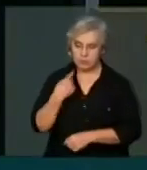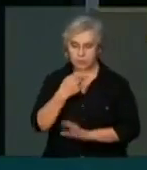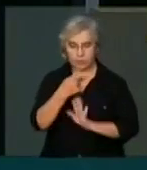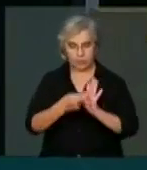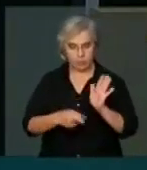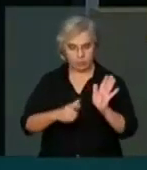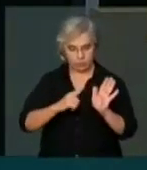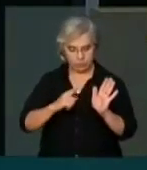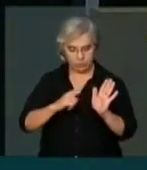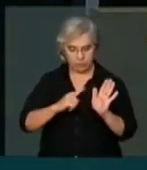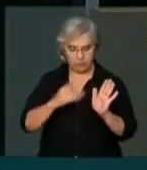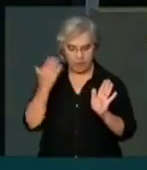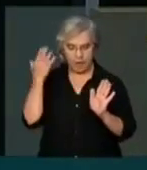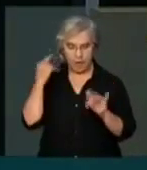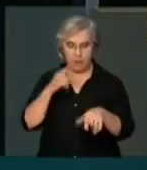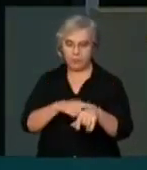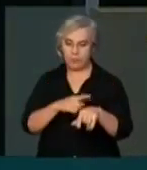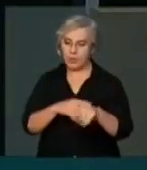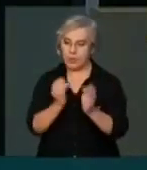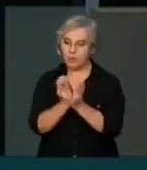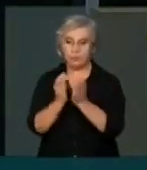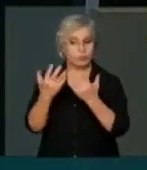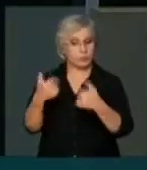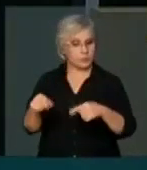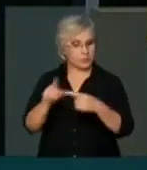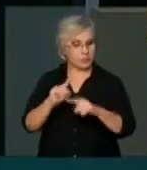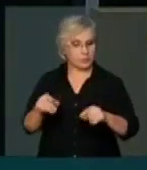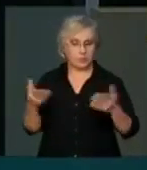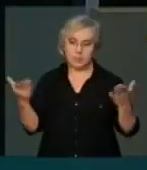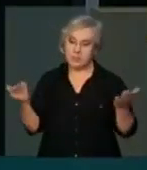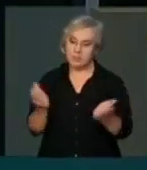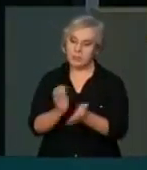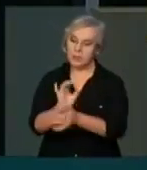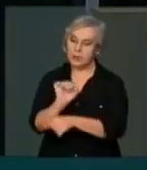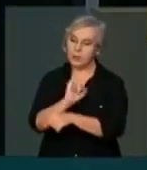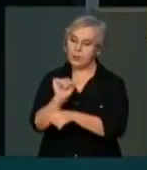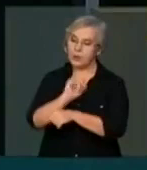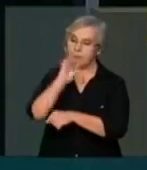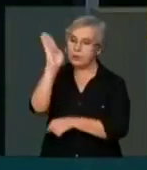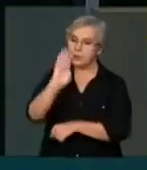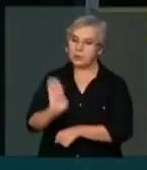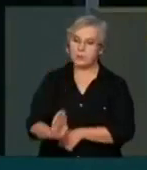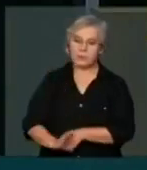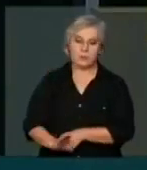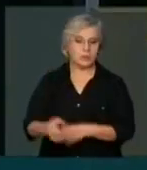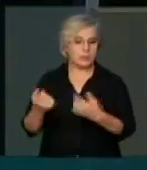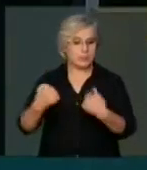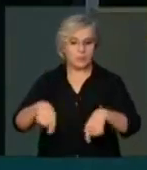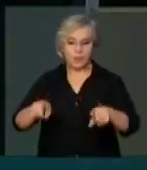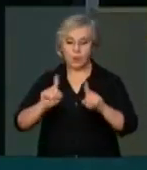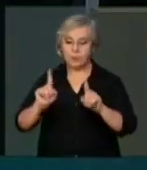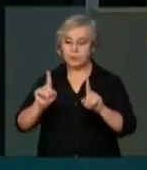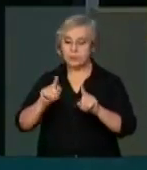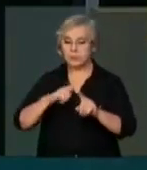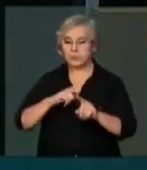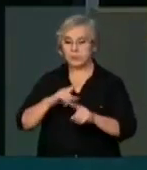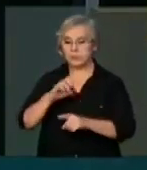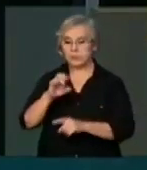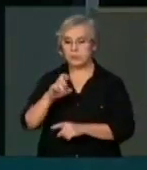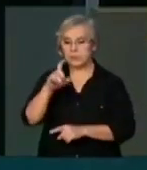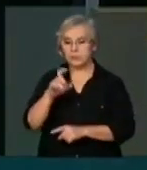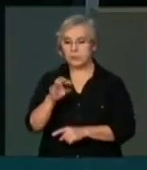o parecer foi contrário e, portanto, agora os motoristas brasileiros ficam, então, dispensados de